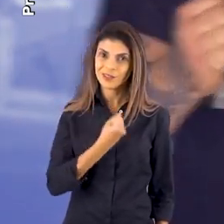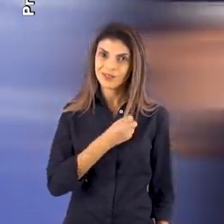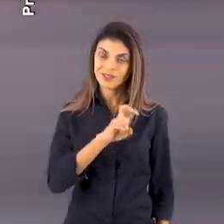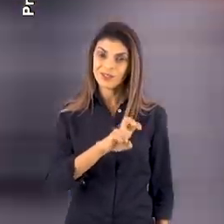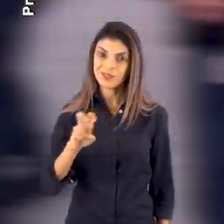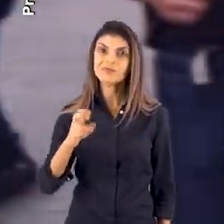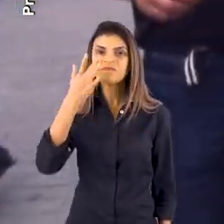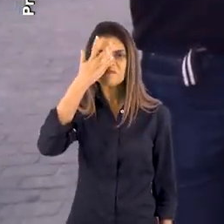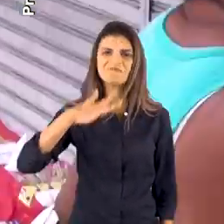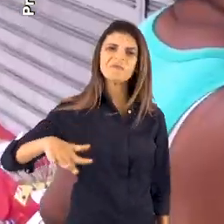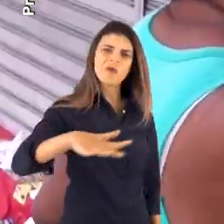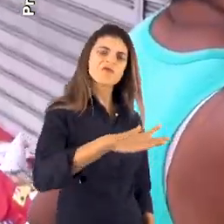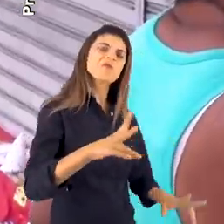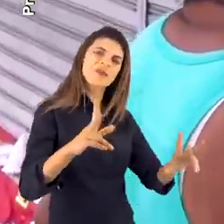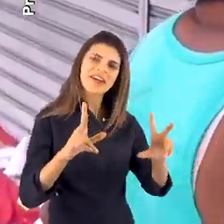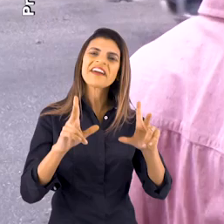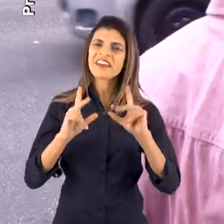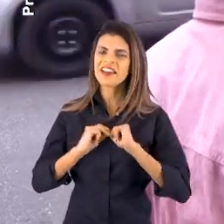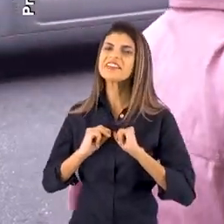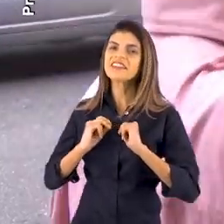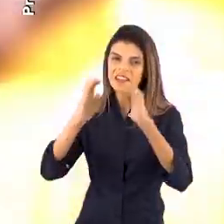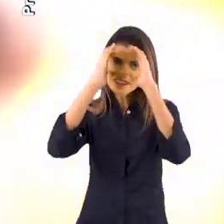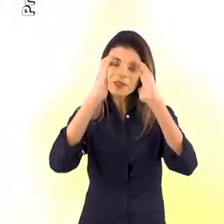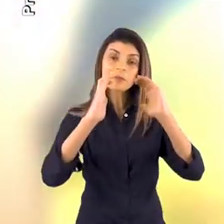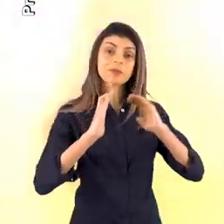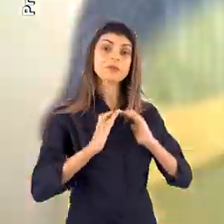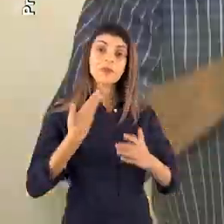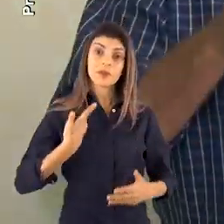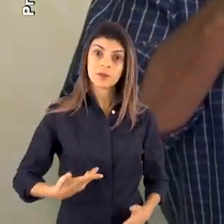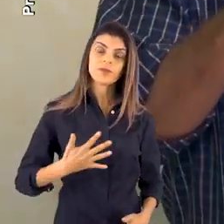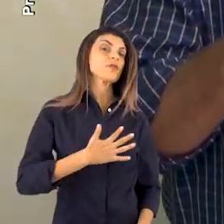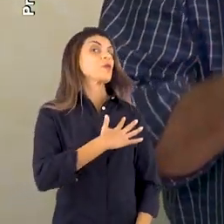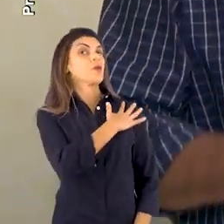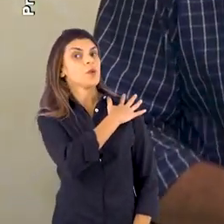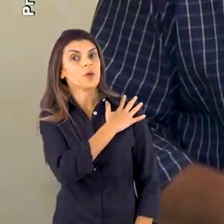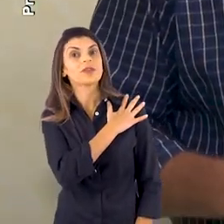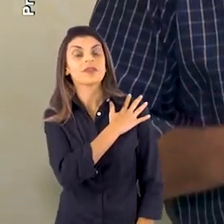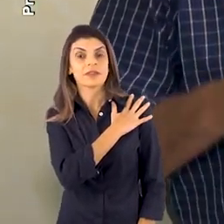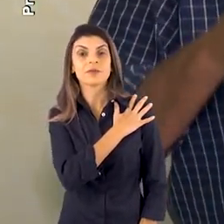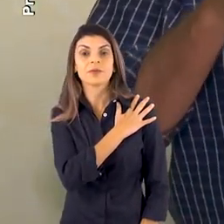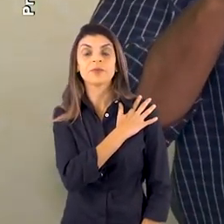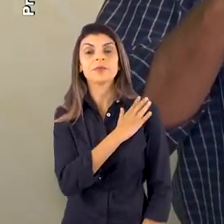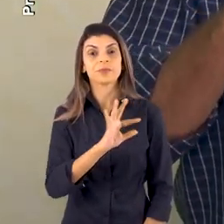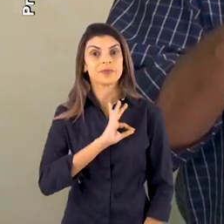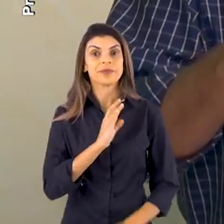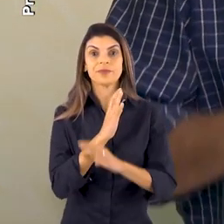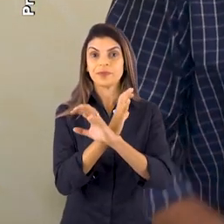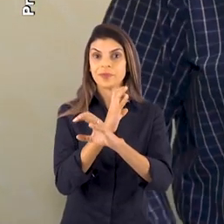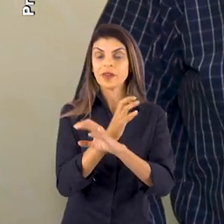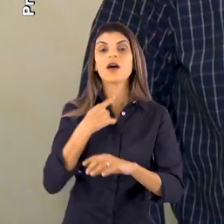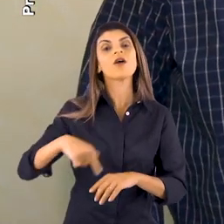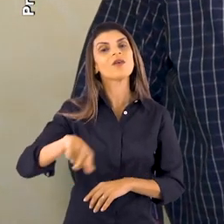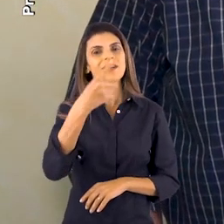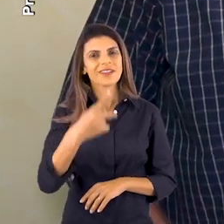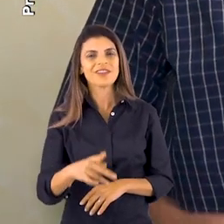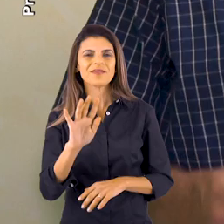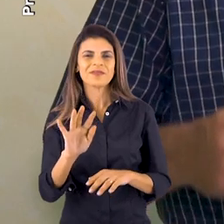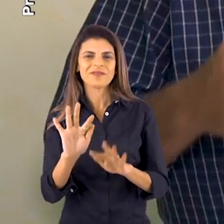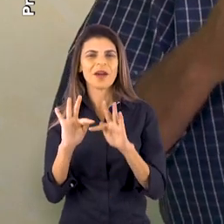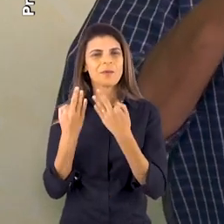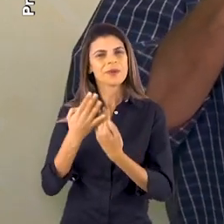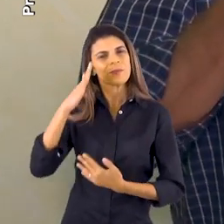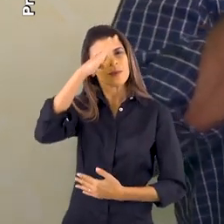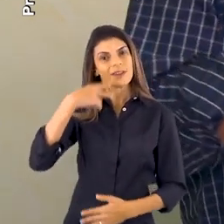55. É 55! Coronel Salema, amigo de vocês, representantes da família Bolsonaro aqui em São